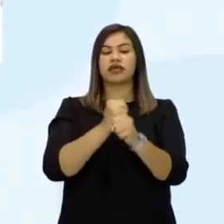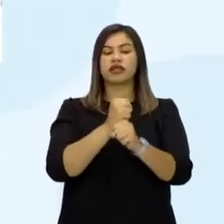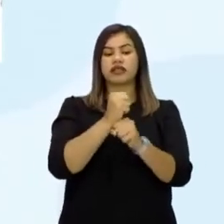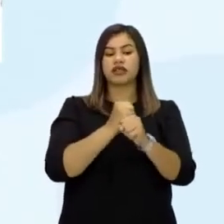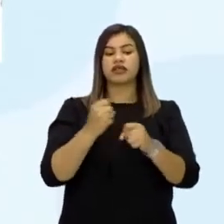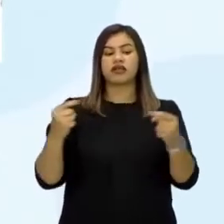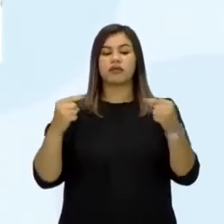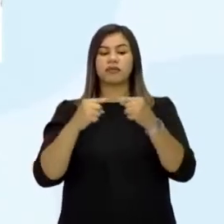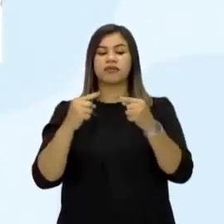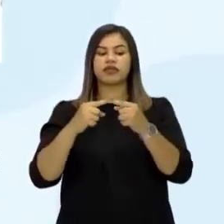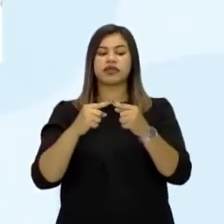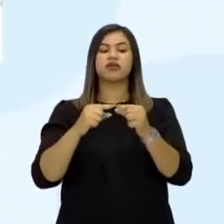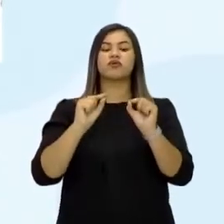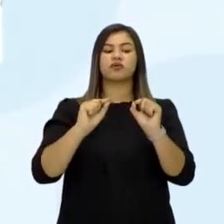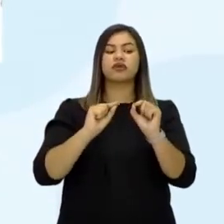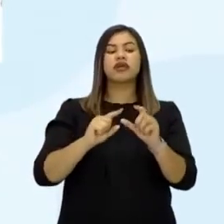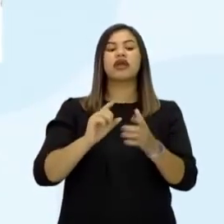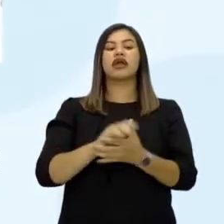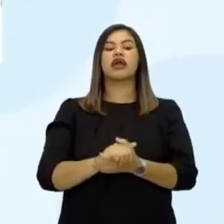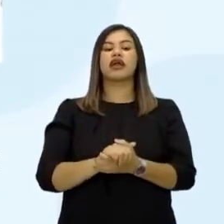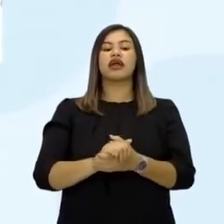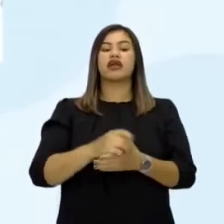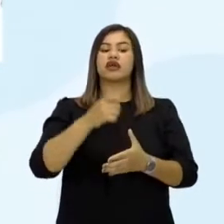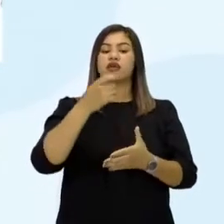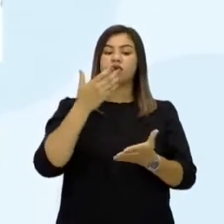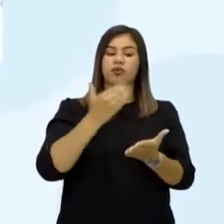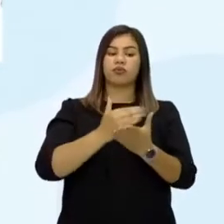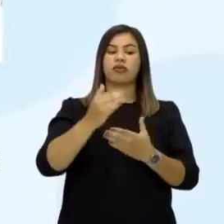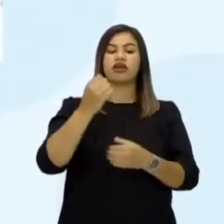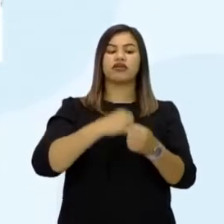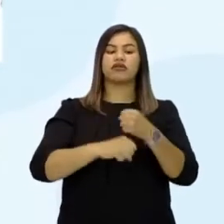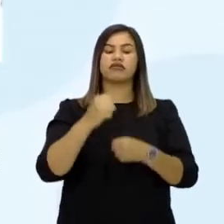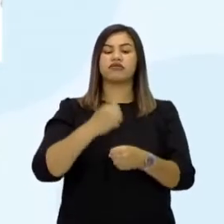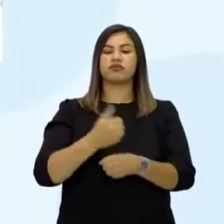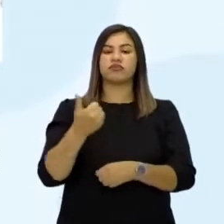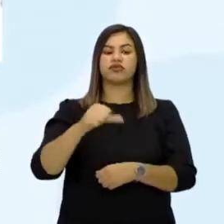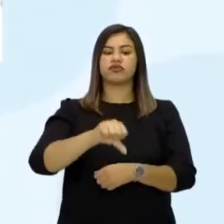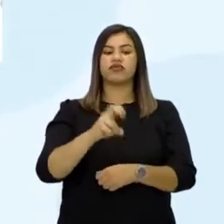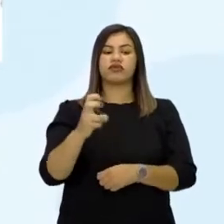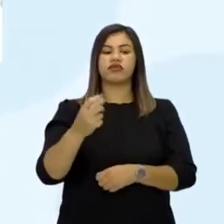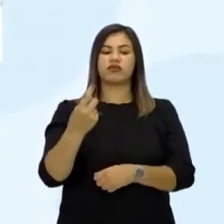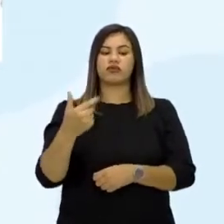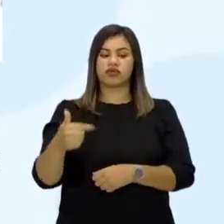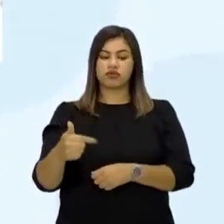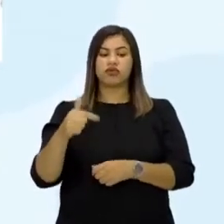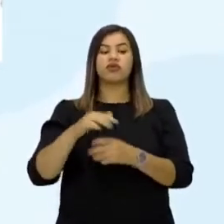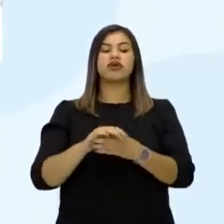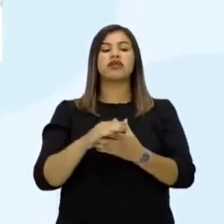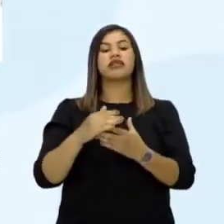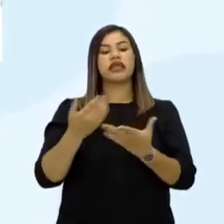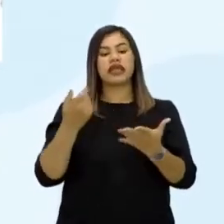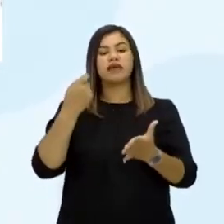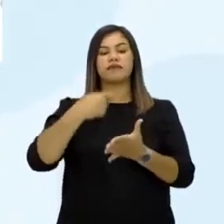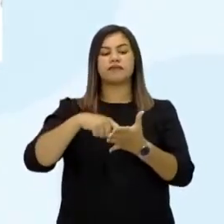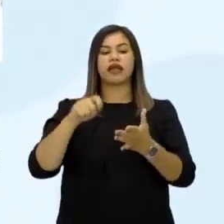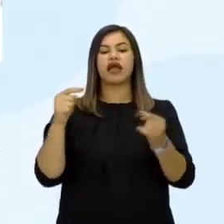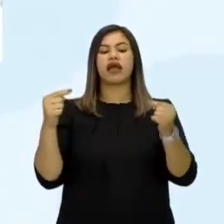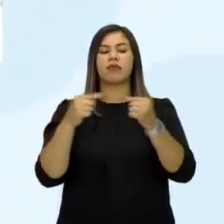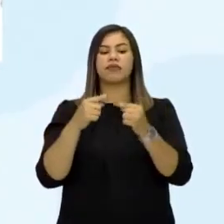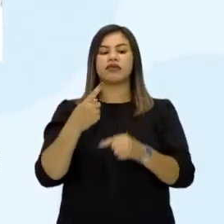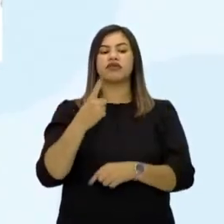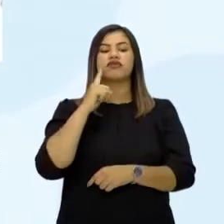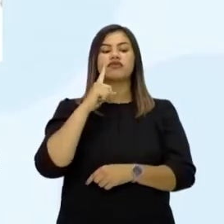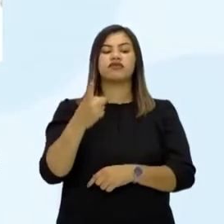de ter entrado em vigor em 23 de julho de 1952, chega ao termo em 23 de julho de 2002.